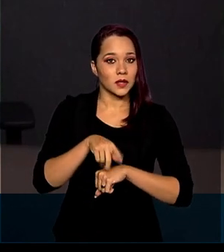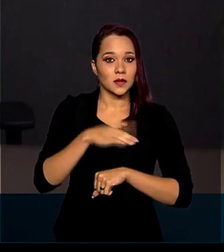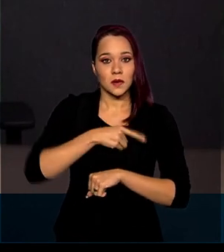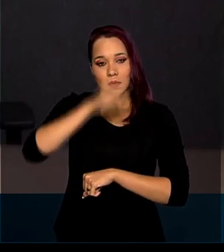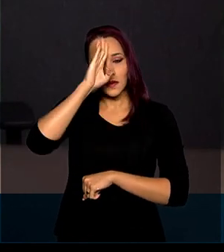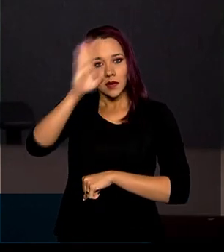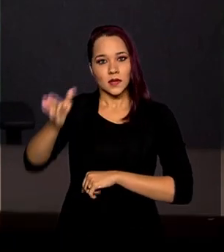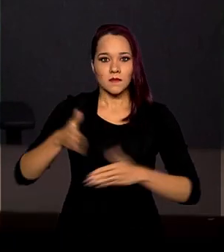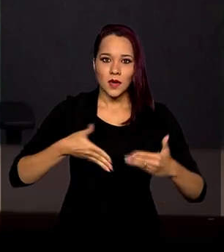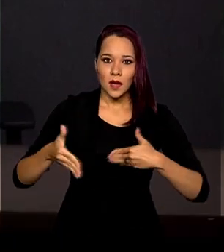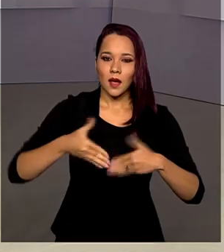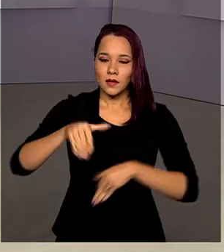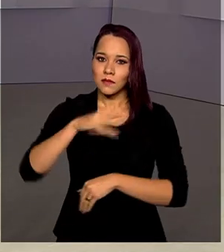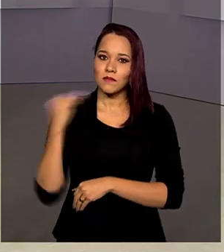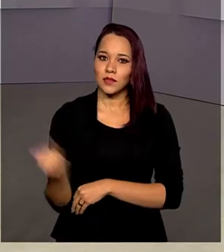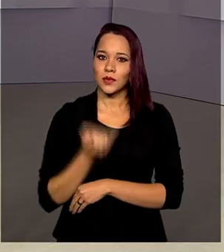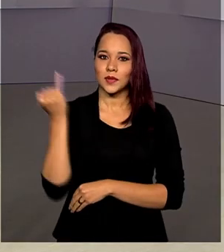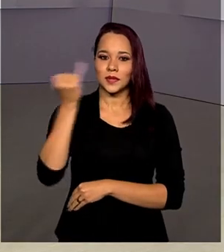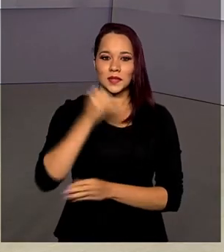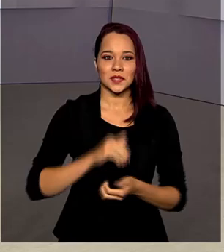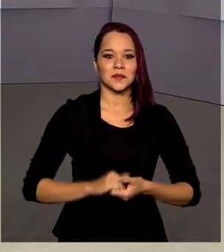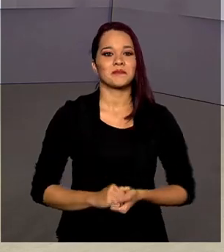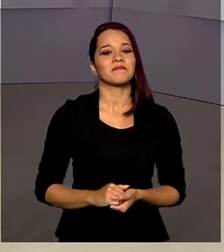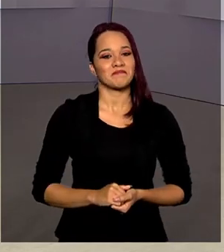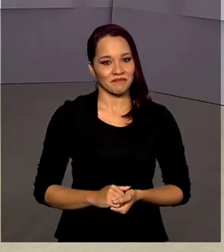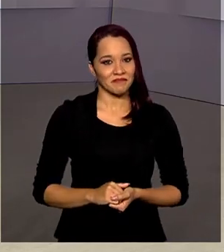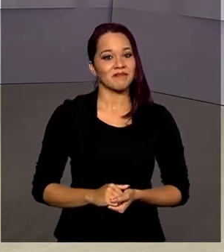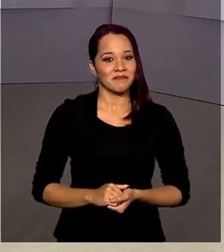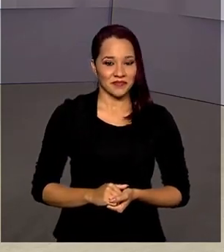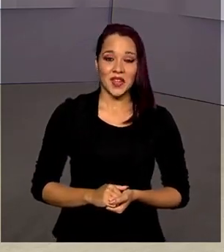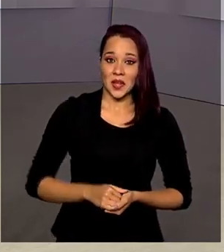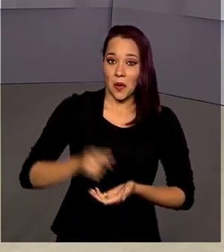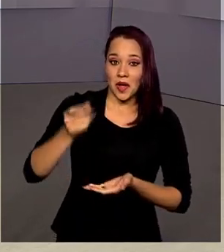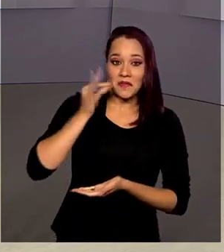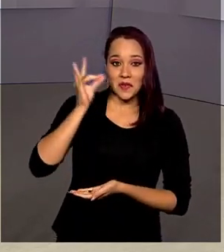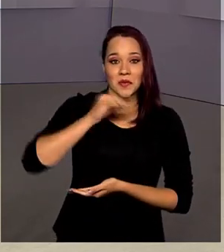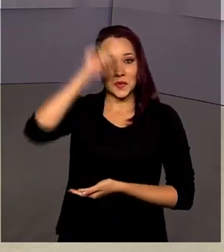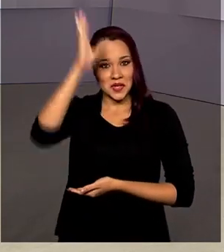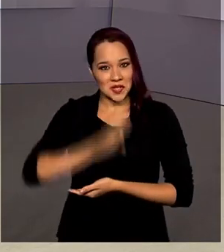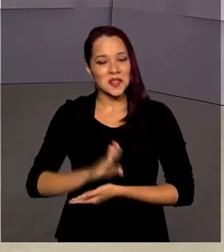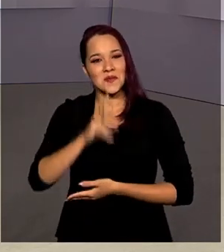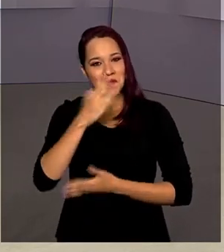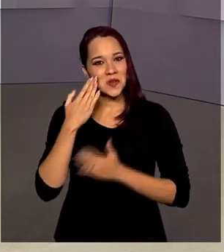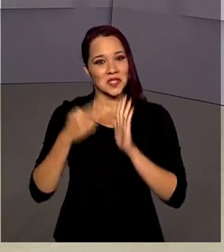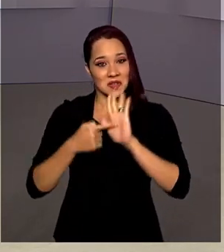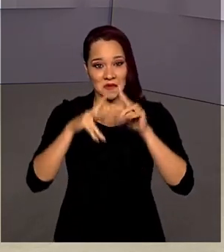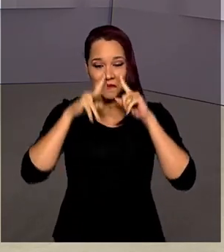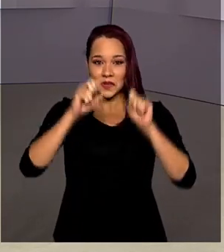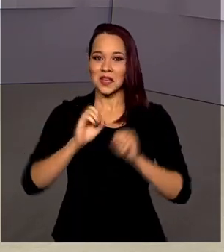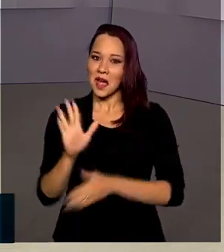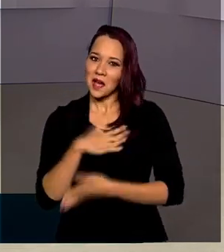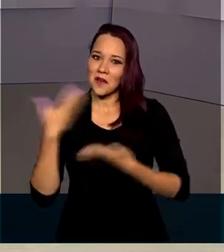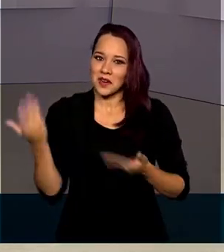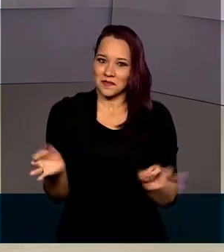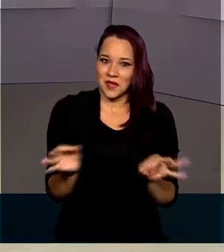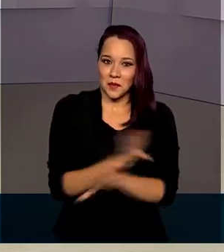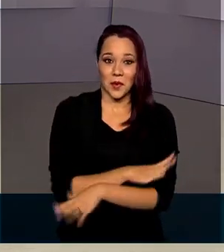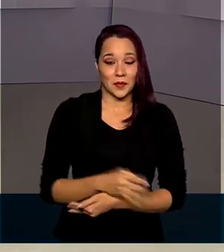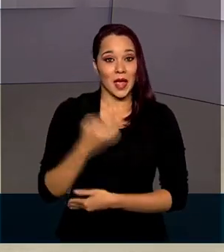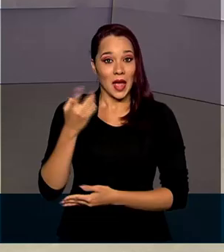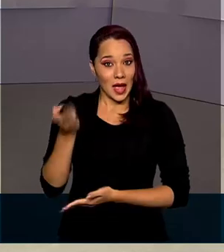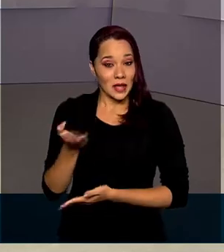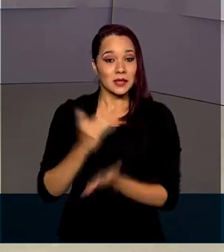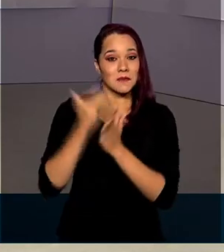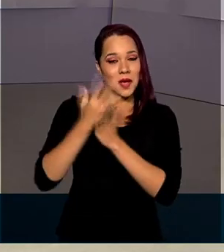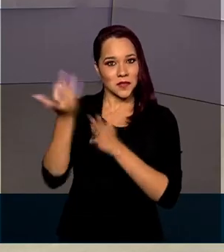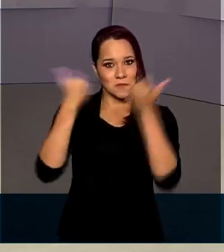nesse mercado importante. É a cafeicultura brasileira mostrando a sua força. A gente fica por aqui. Essas e outras